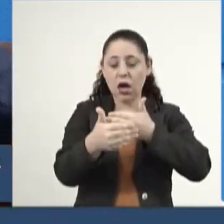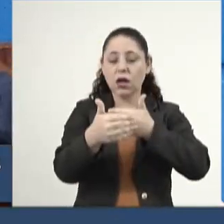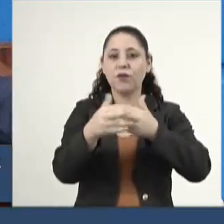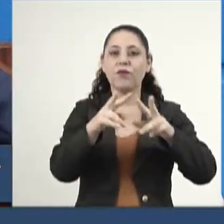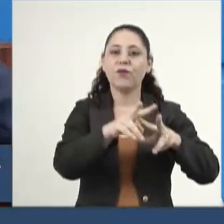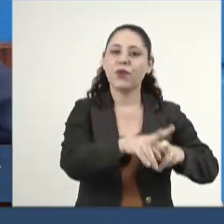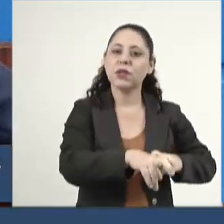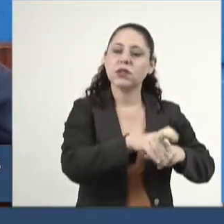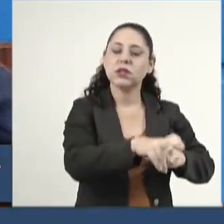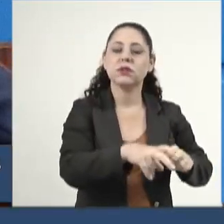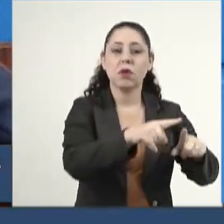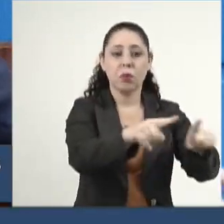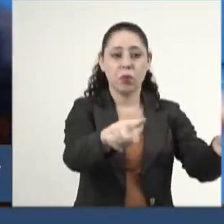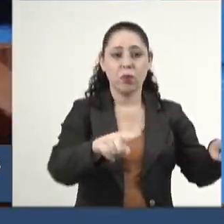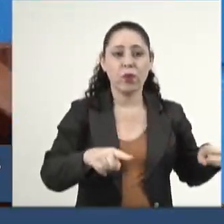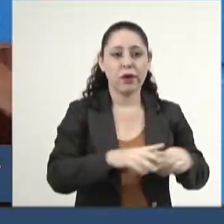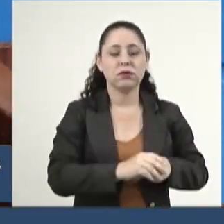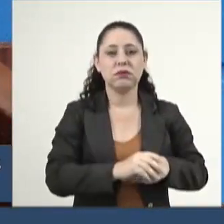fazendas?